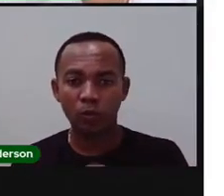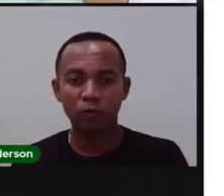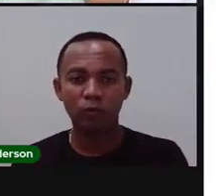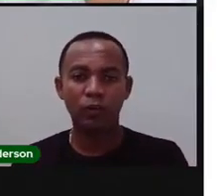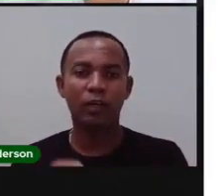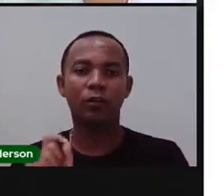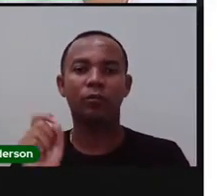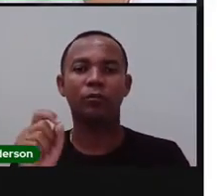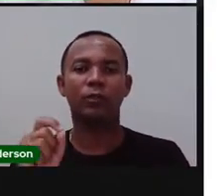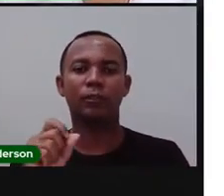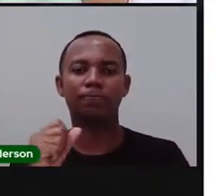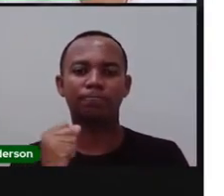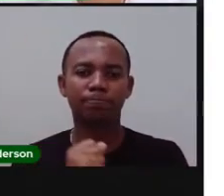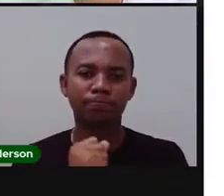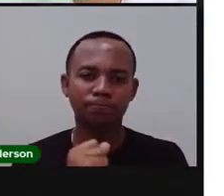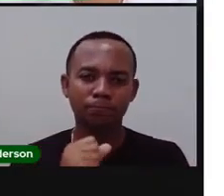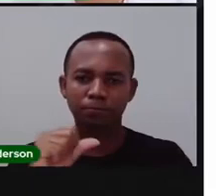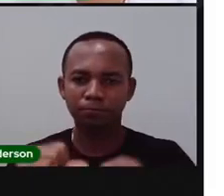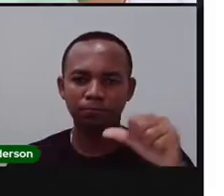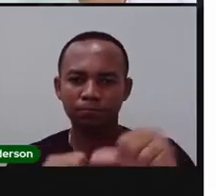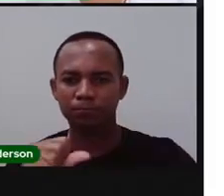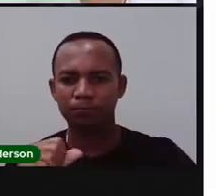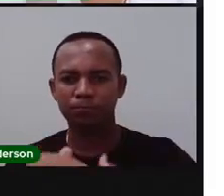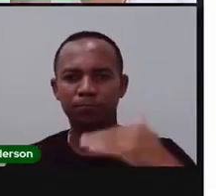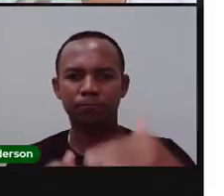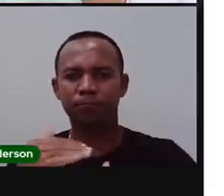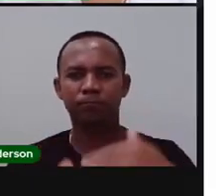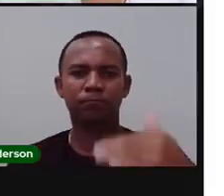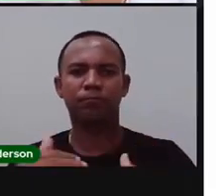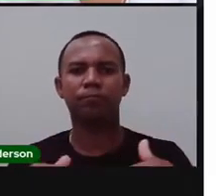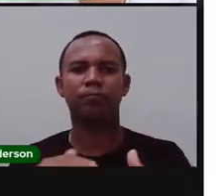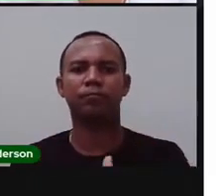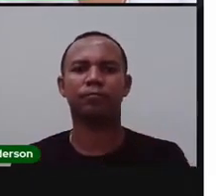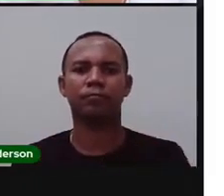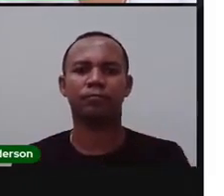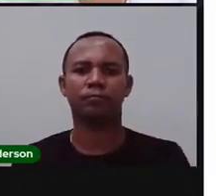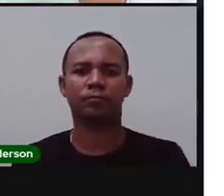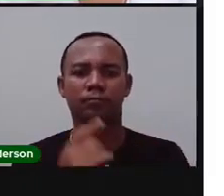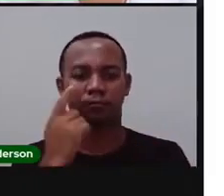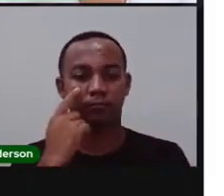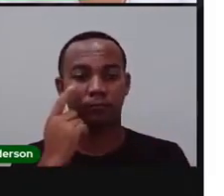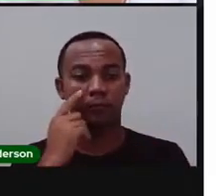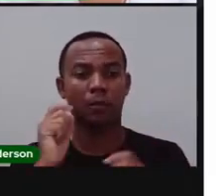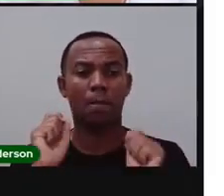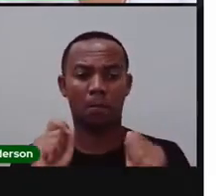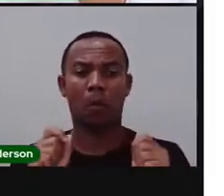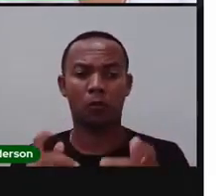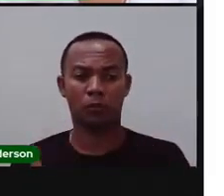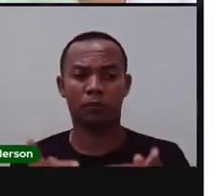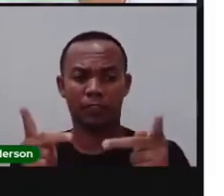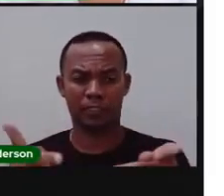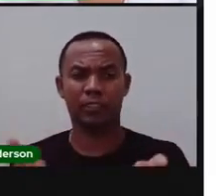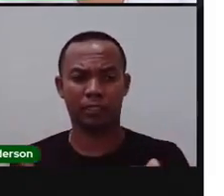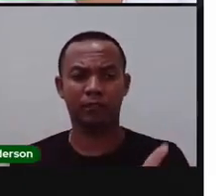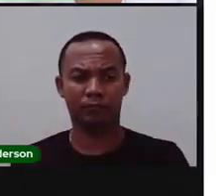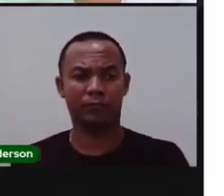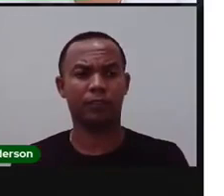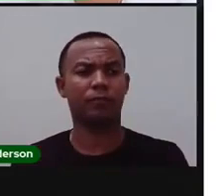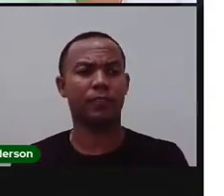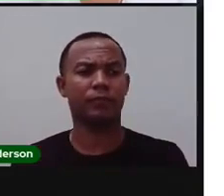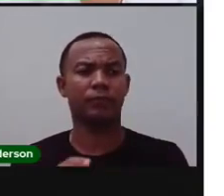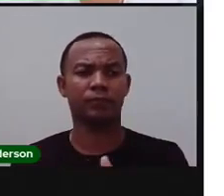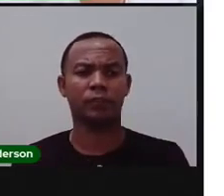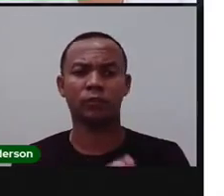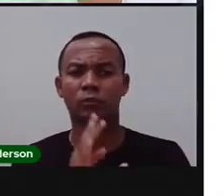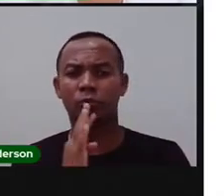do Casarão, e que depois, aí, que passa todo esse período, a gente pode fazer uma visitinha e conhecer um pouco mais sobre a história da nossa